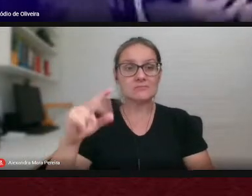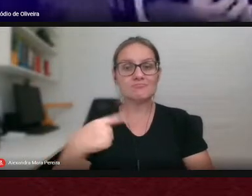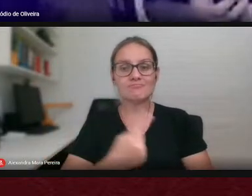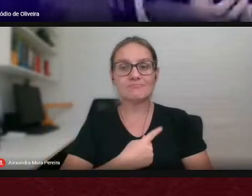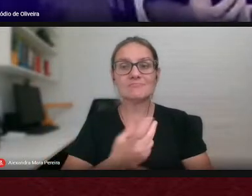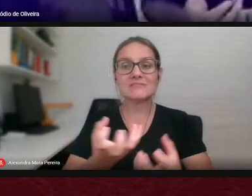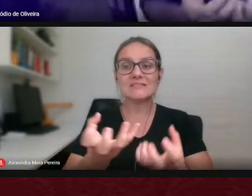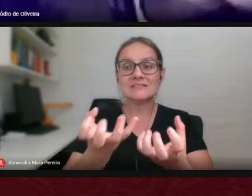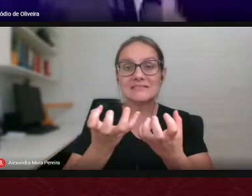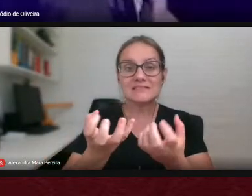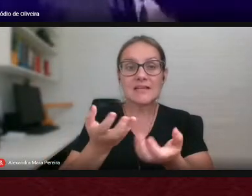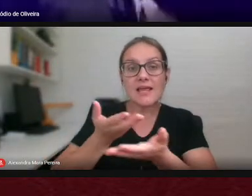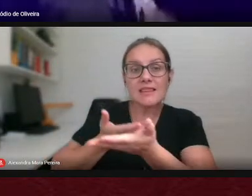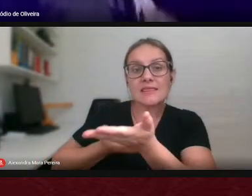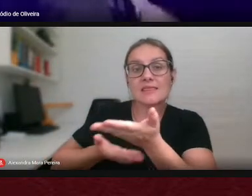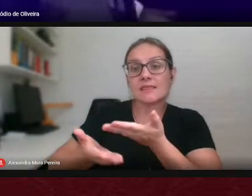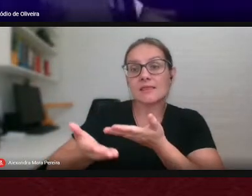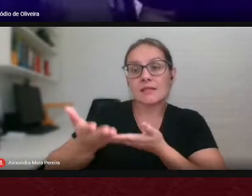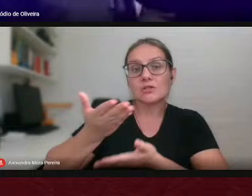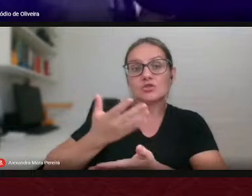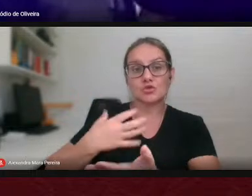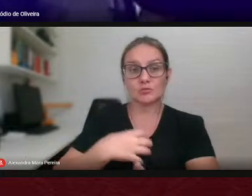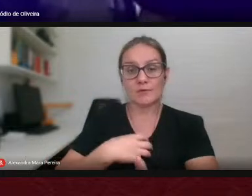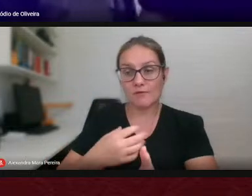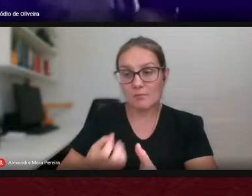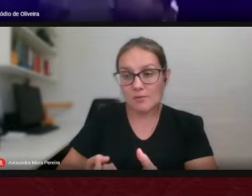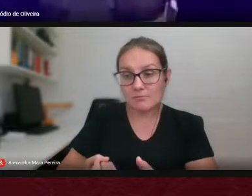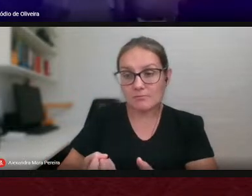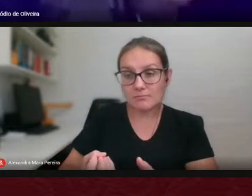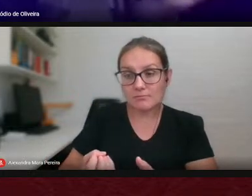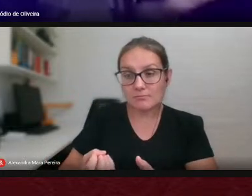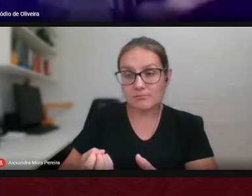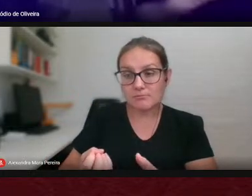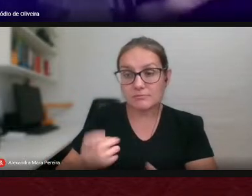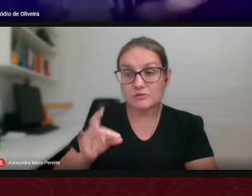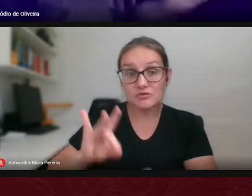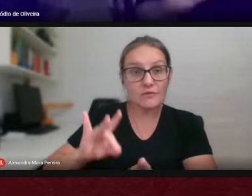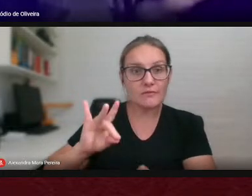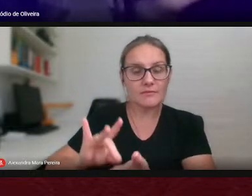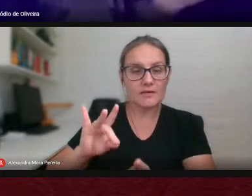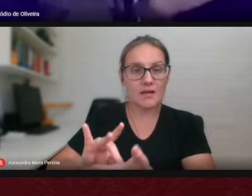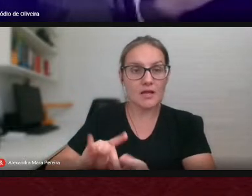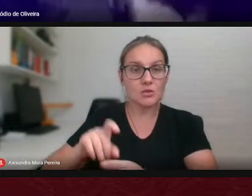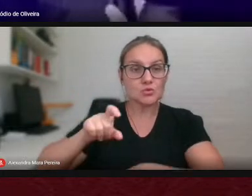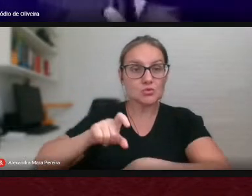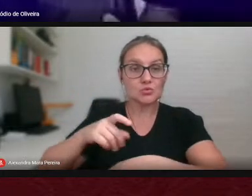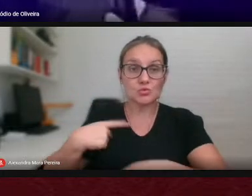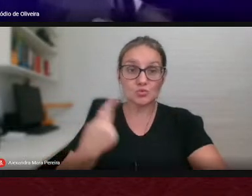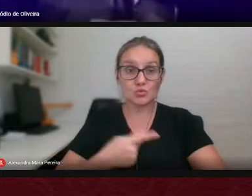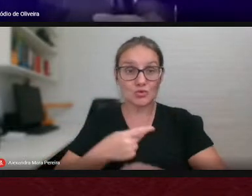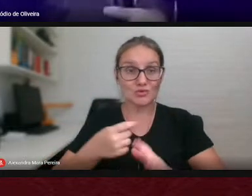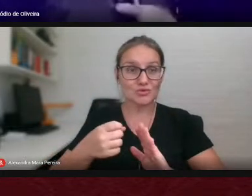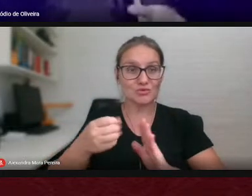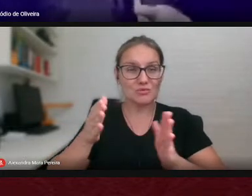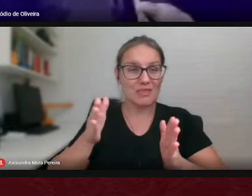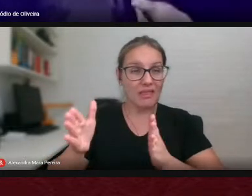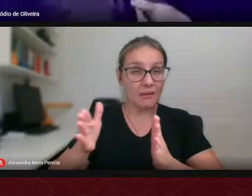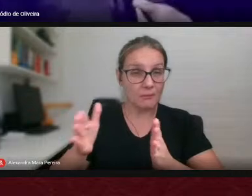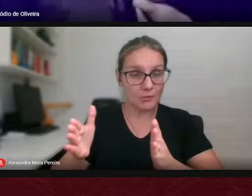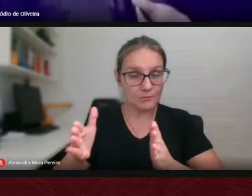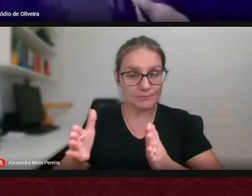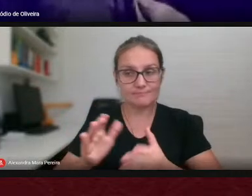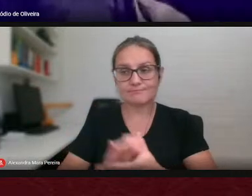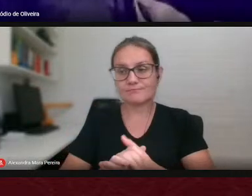interagir de maneira produtiva com o que nos acontece no nosso próprio tempo então ele não é uma uma